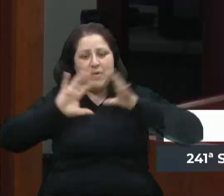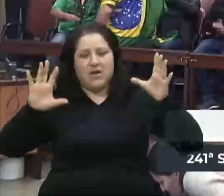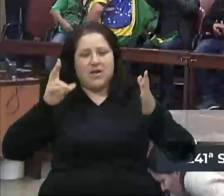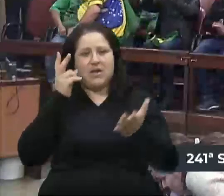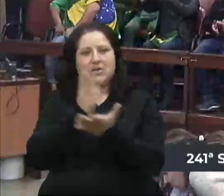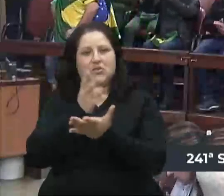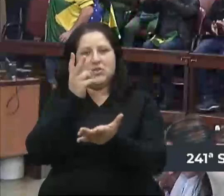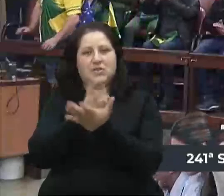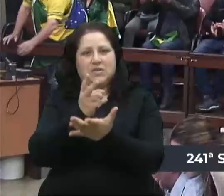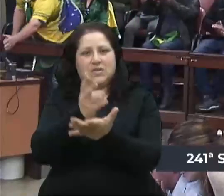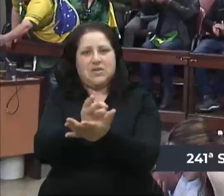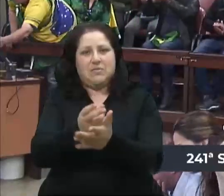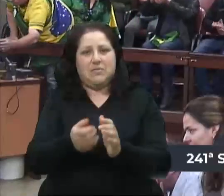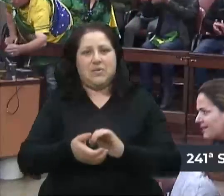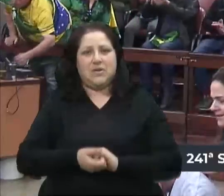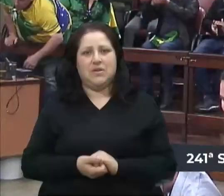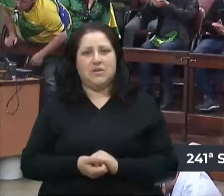Aplausos